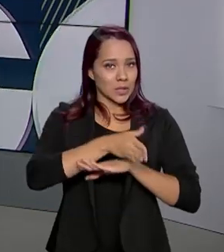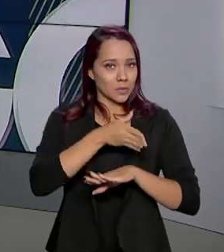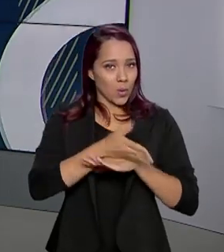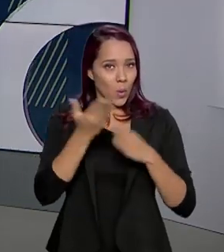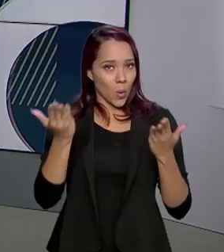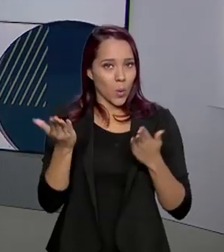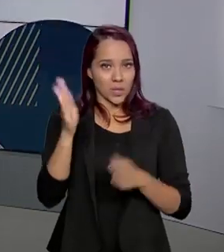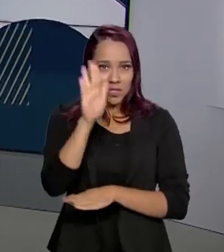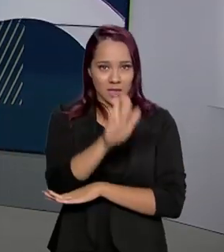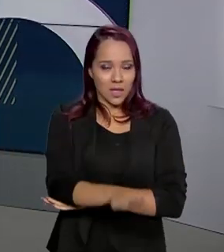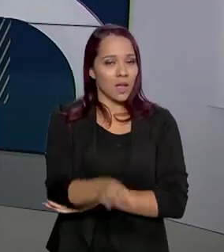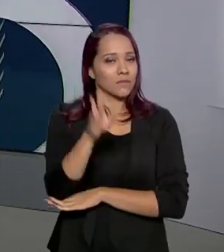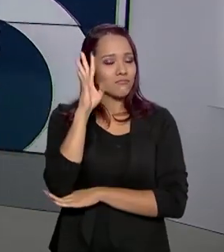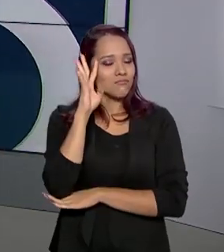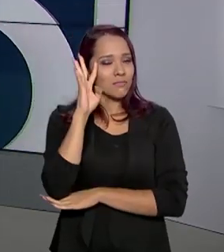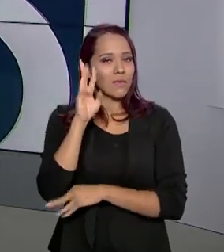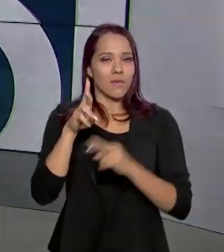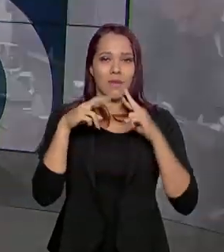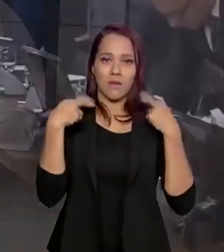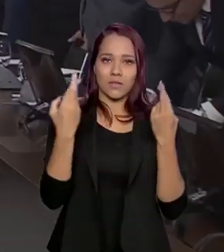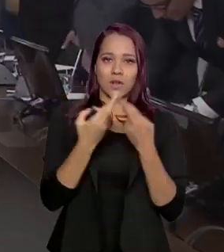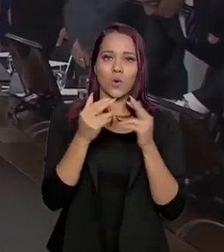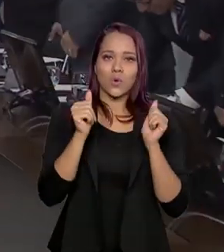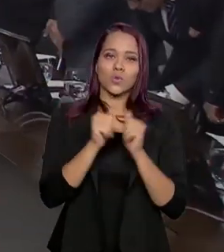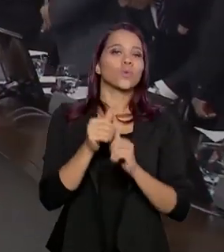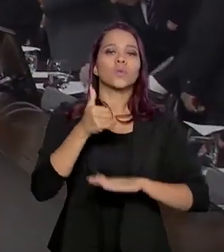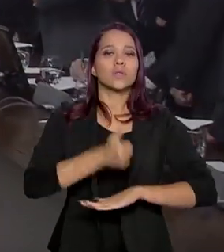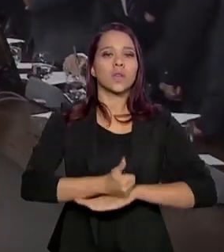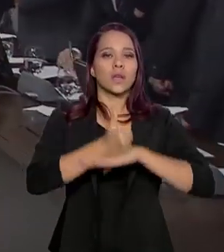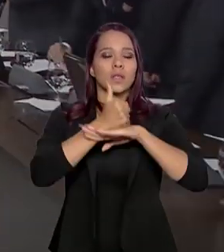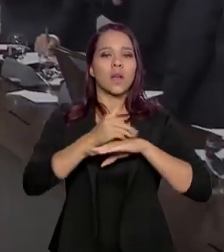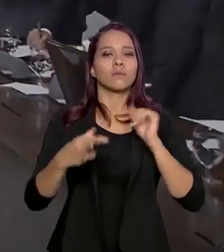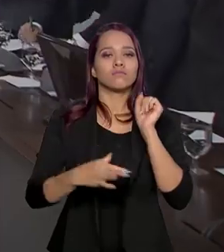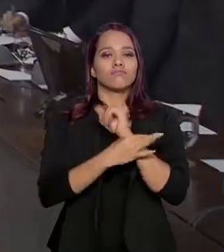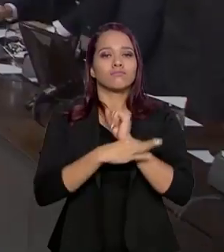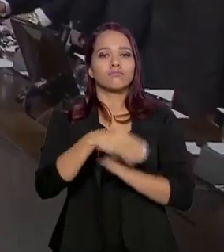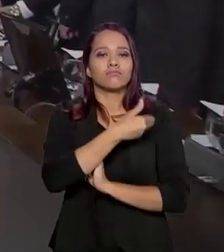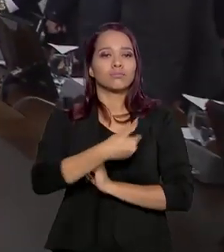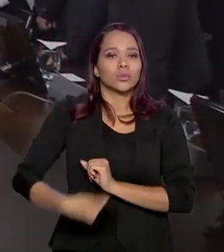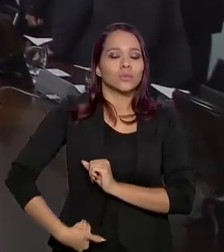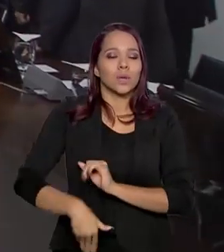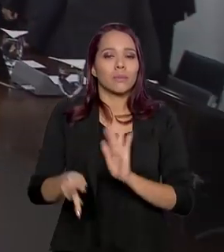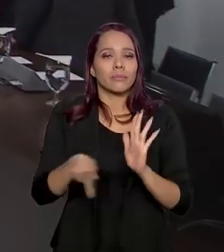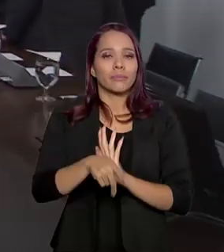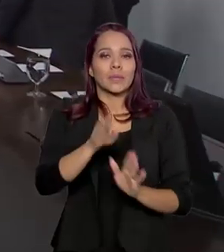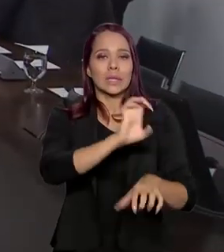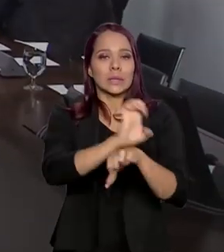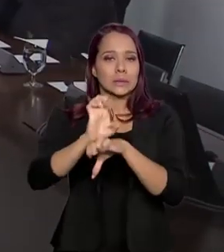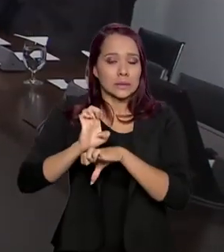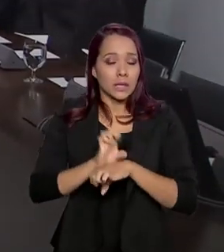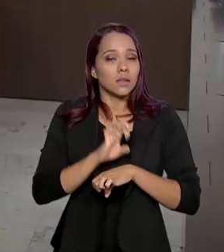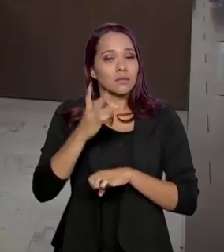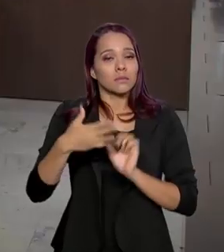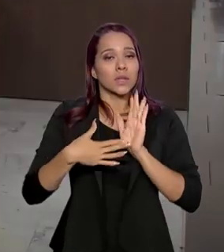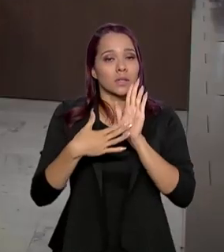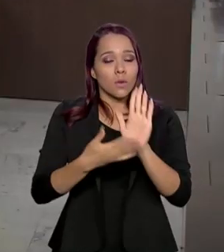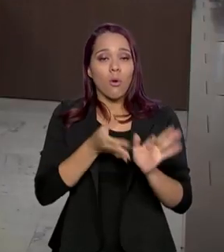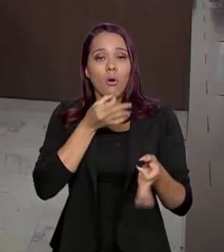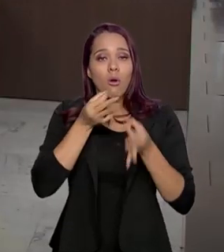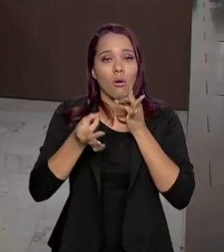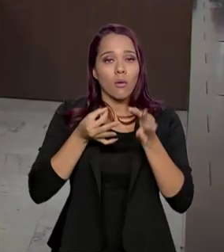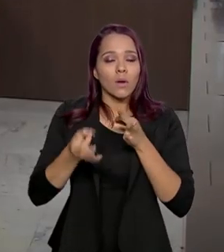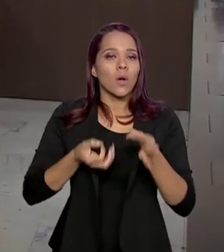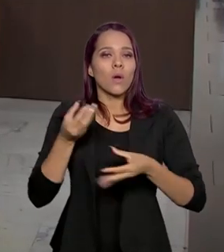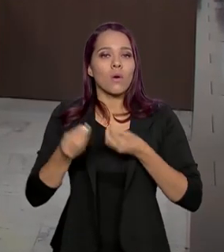tarde desta quarta-feira de uma reunião com os secretários de Segurança Pública dos Estados. Eles apresentaram algumas sugestões